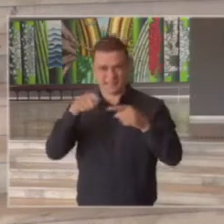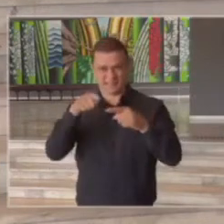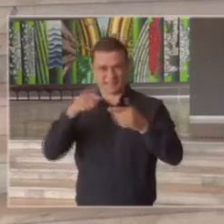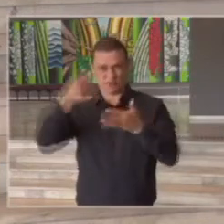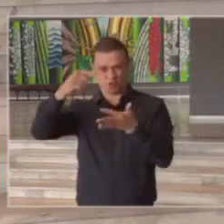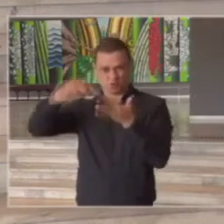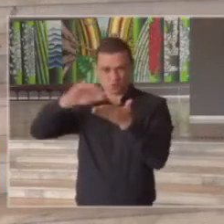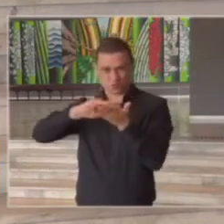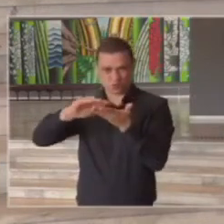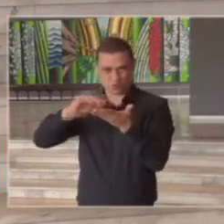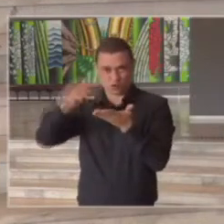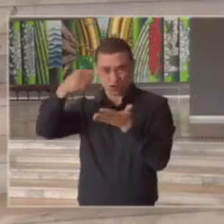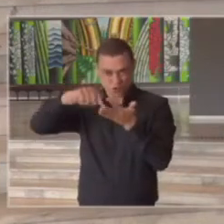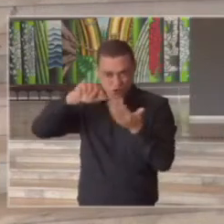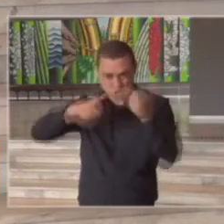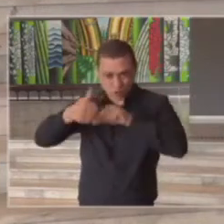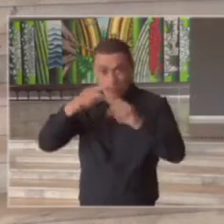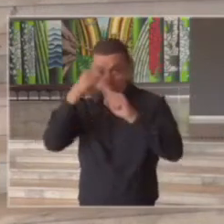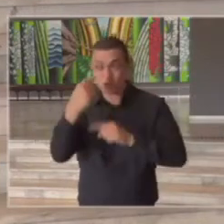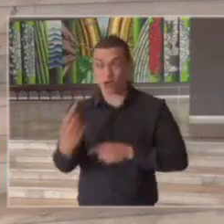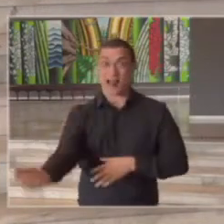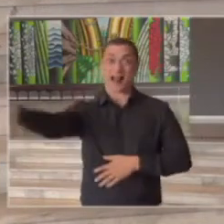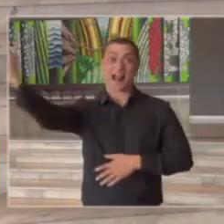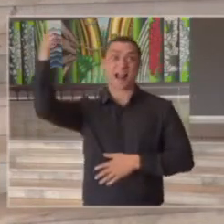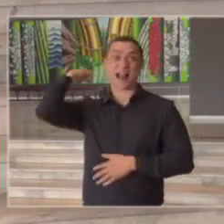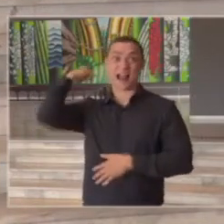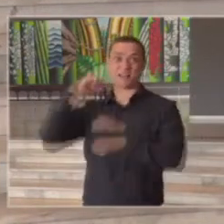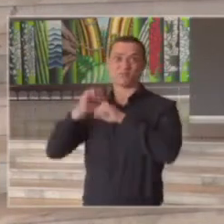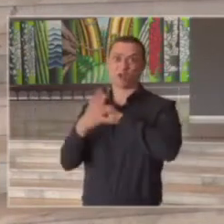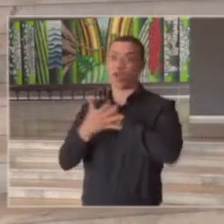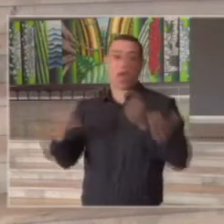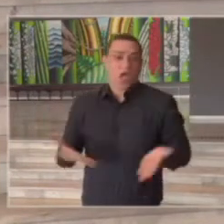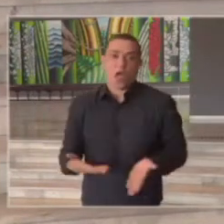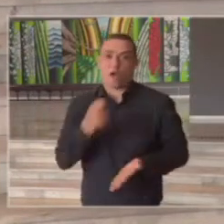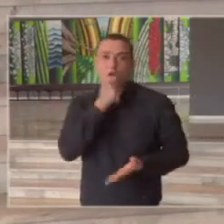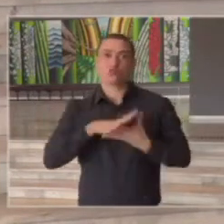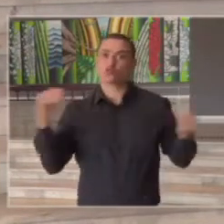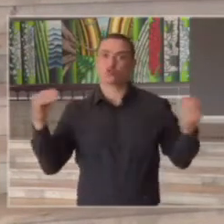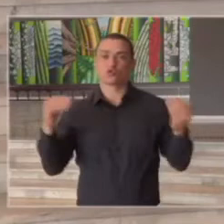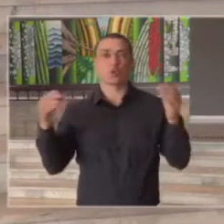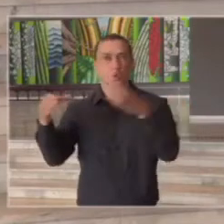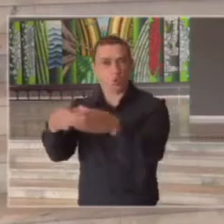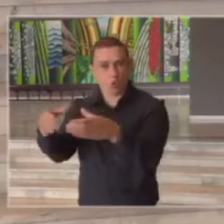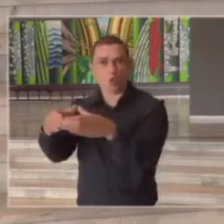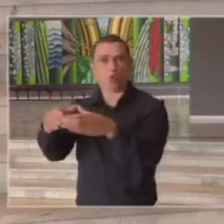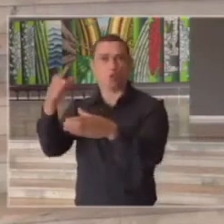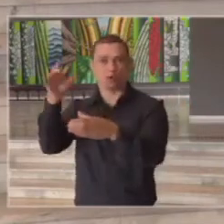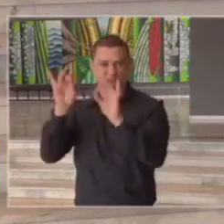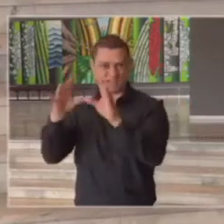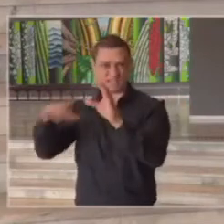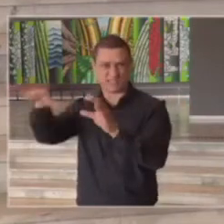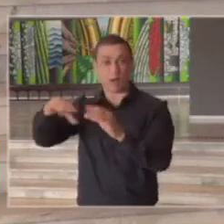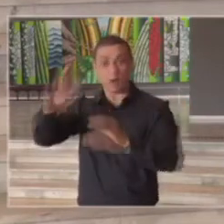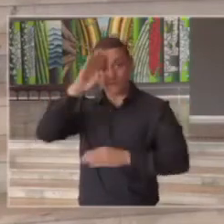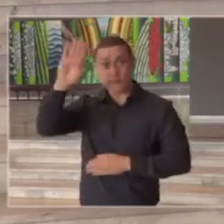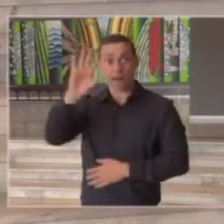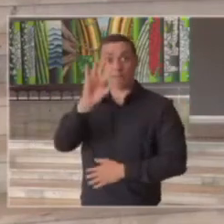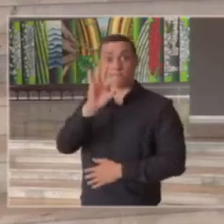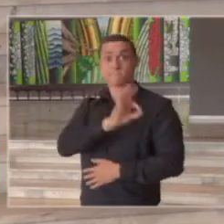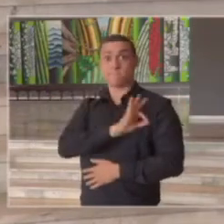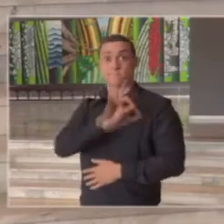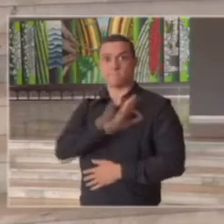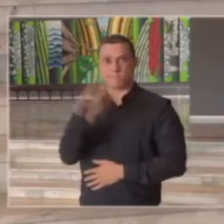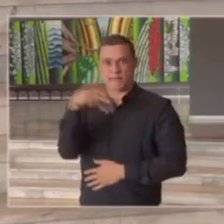estão com a infecção então essas populações especiais e o grande estudo que nós fizemos foi na polícia militar o